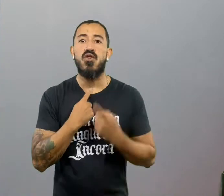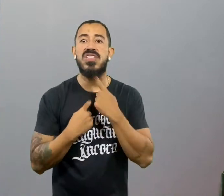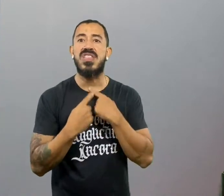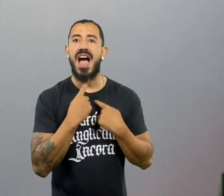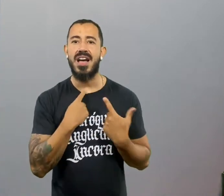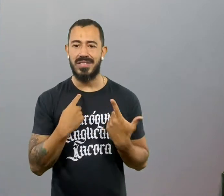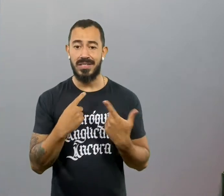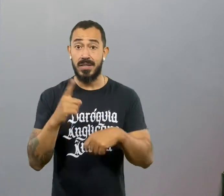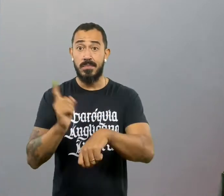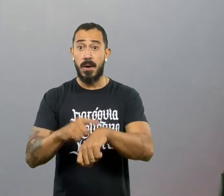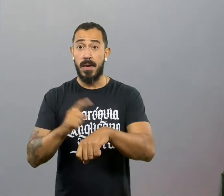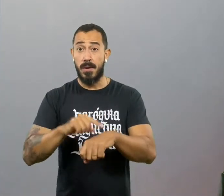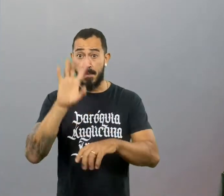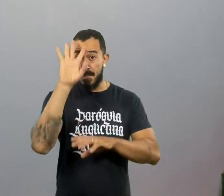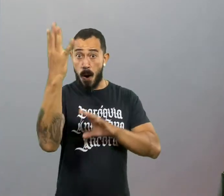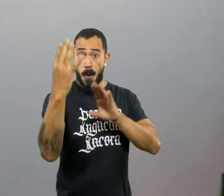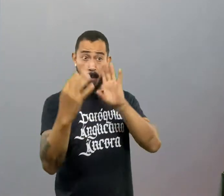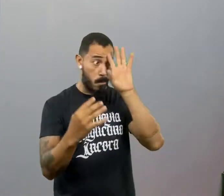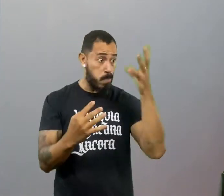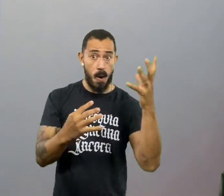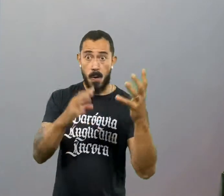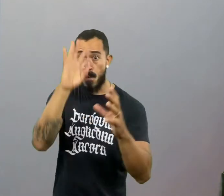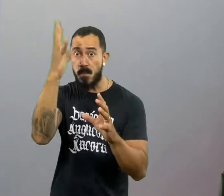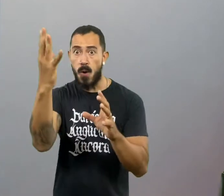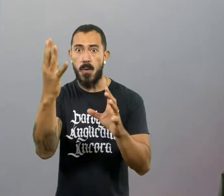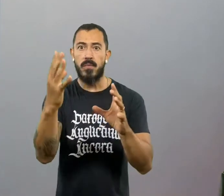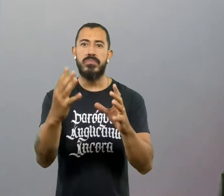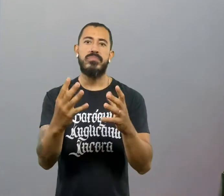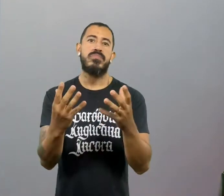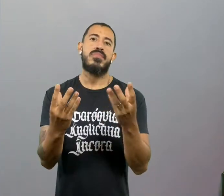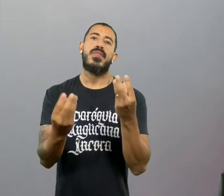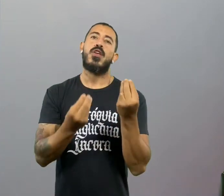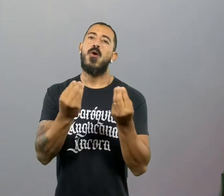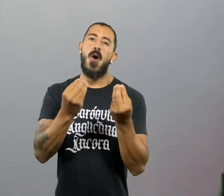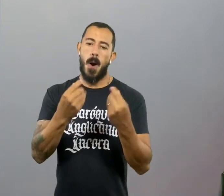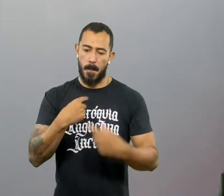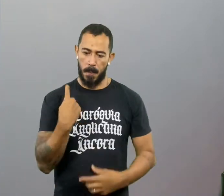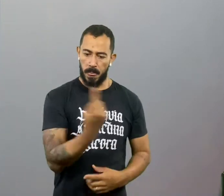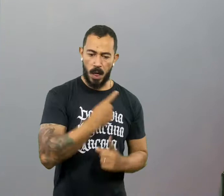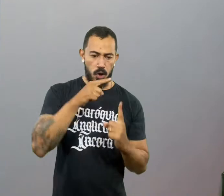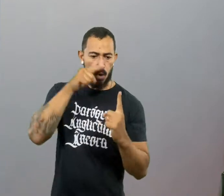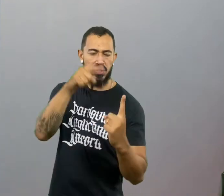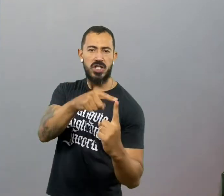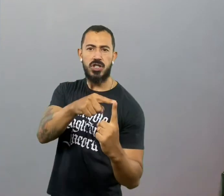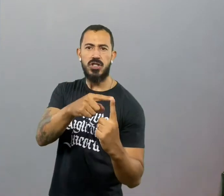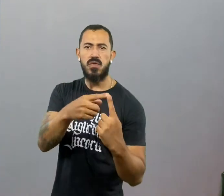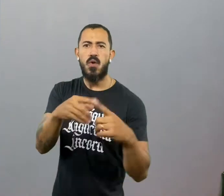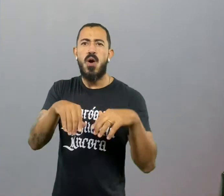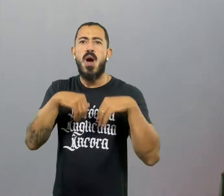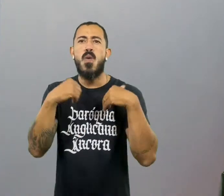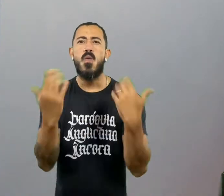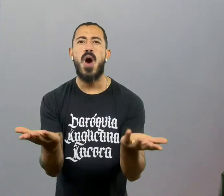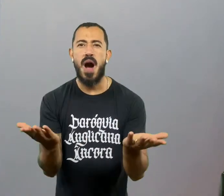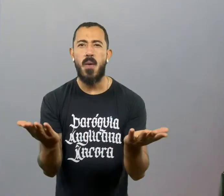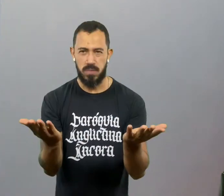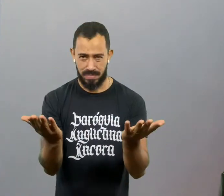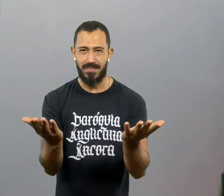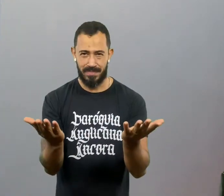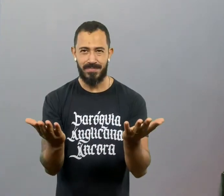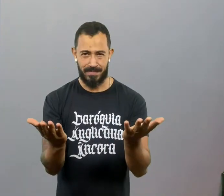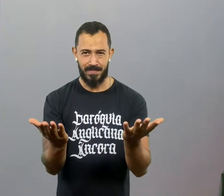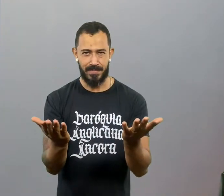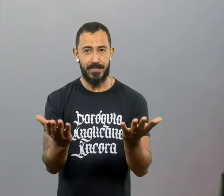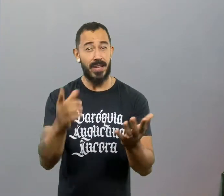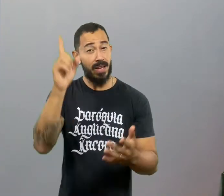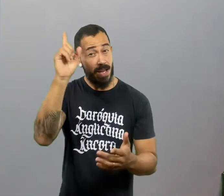imediatos, se você já é uma pessoa imediatista, mas os motivos pelo qual você escolheu trilhar não são nobres. Sabe?